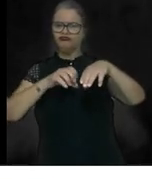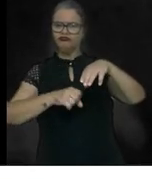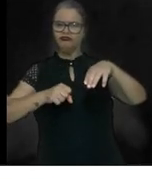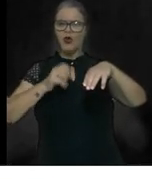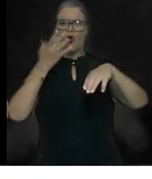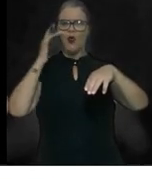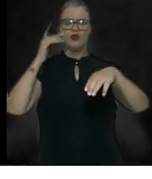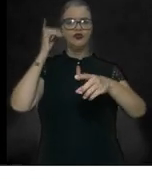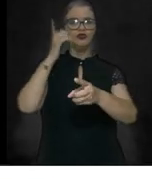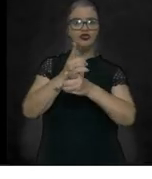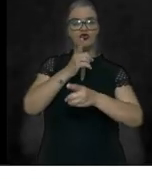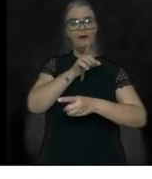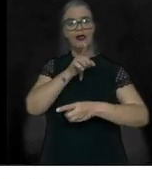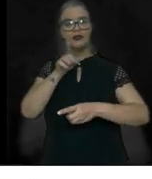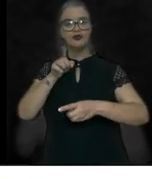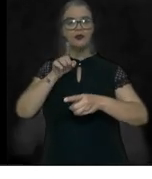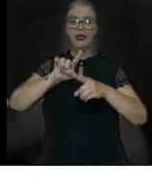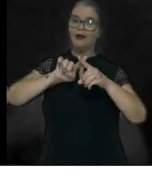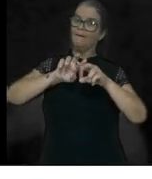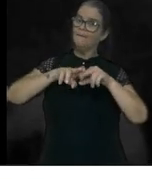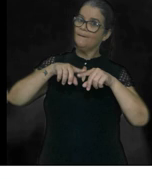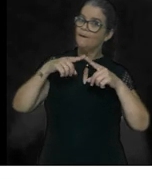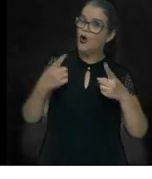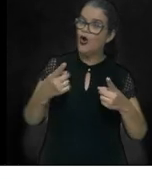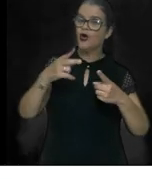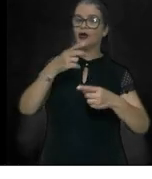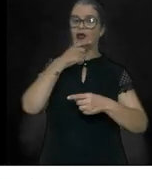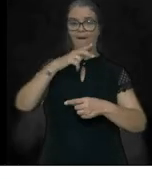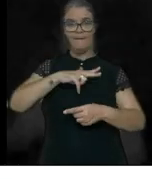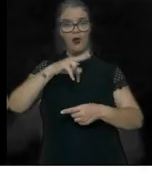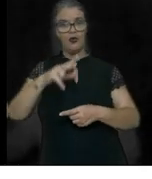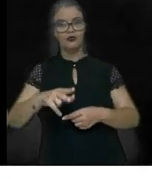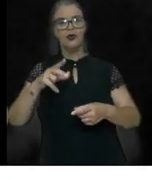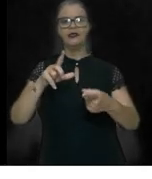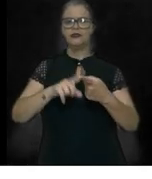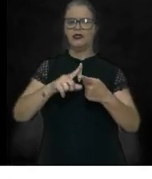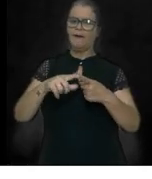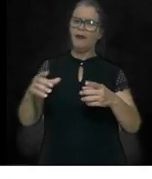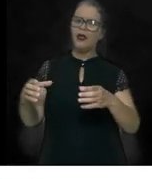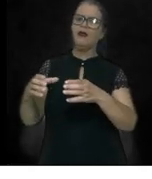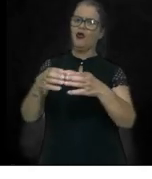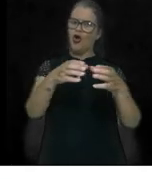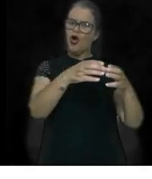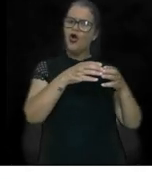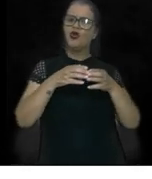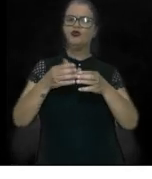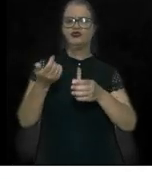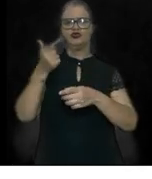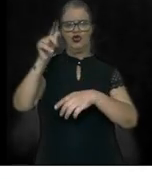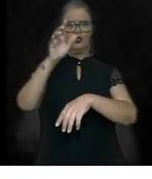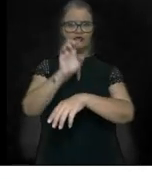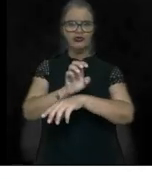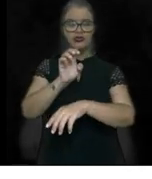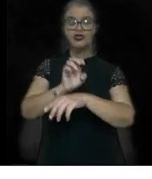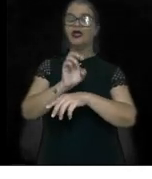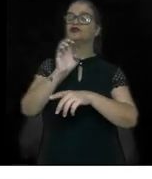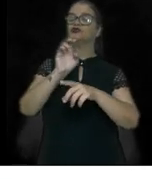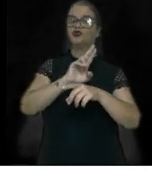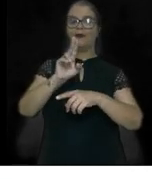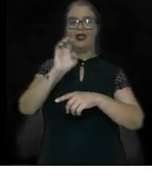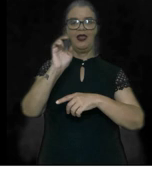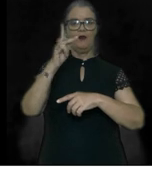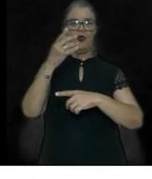eles. Porém, portugueses e colonos de outros estados que eram chamados de Eboabas pelos